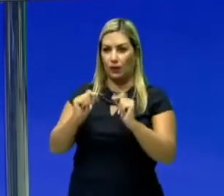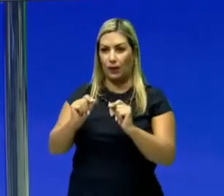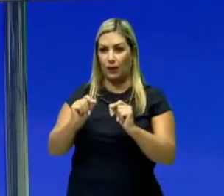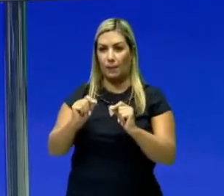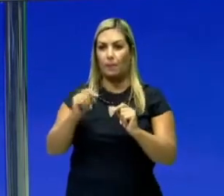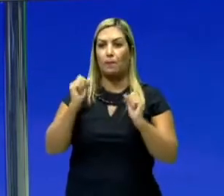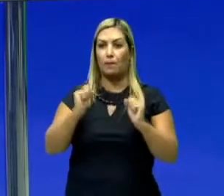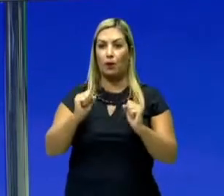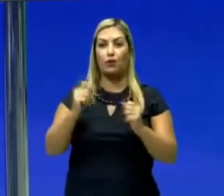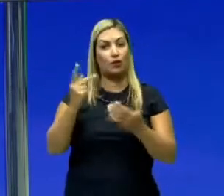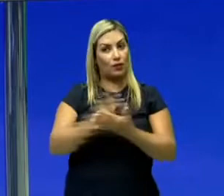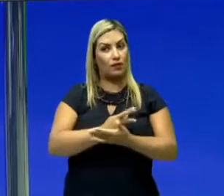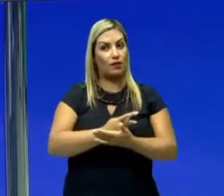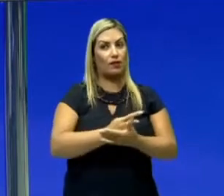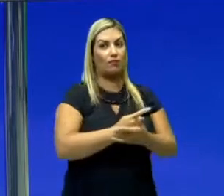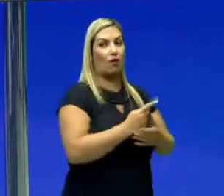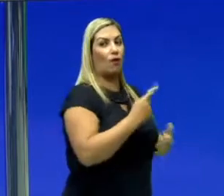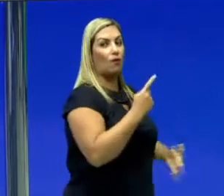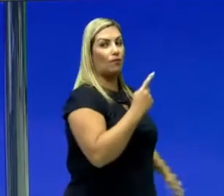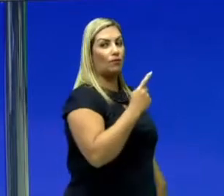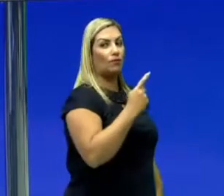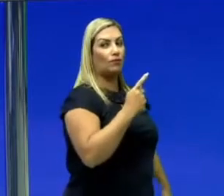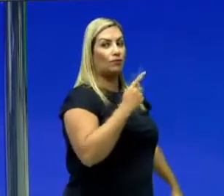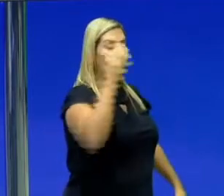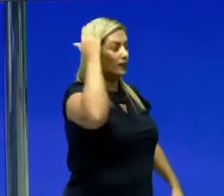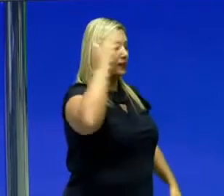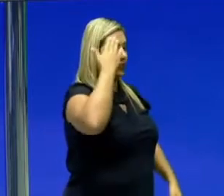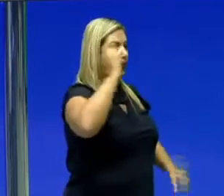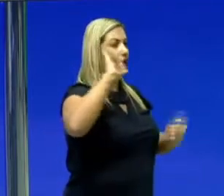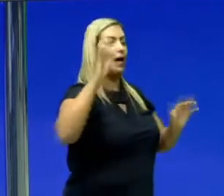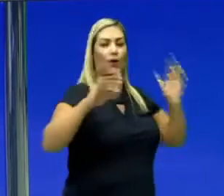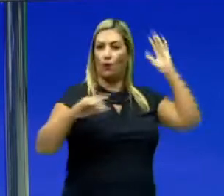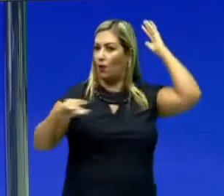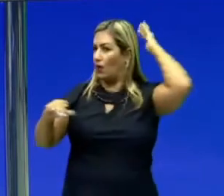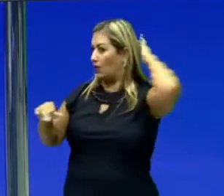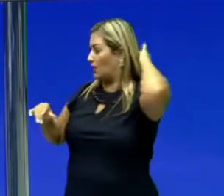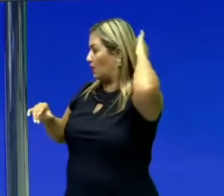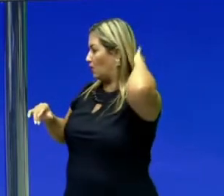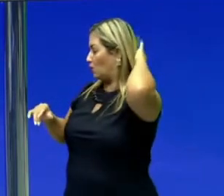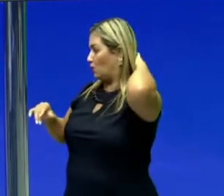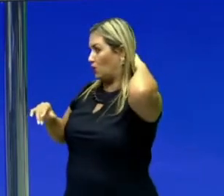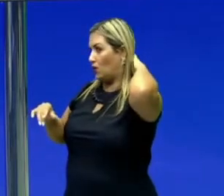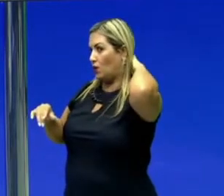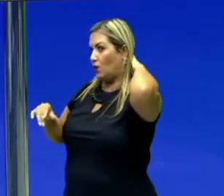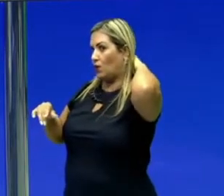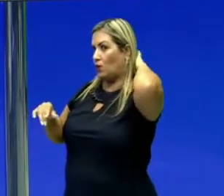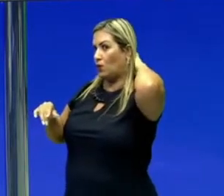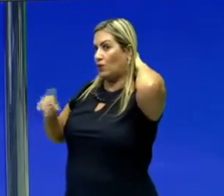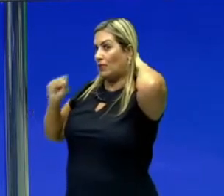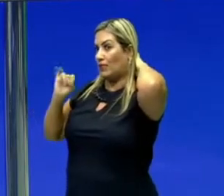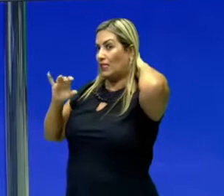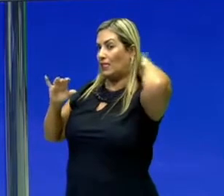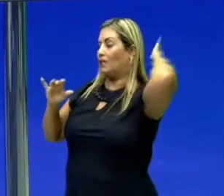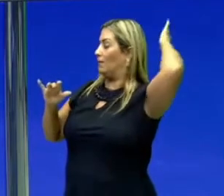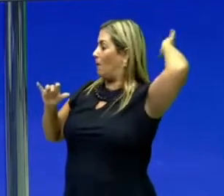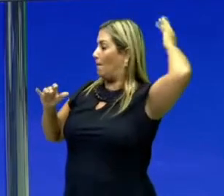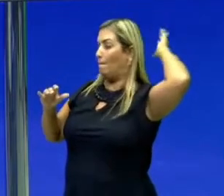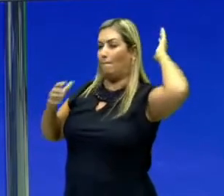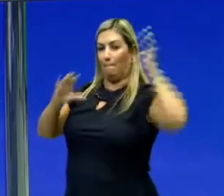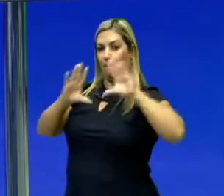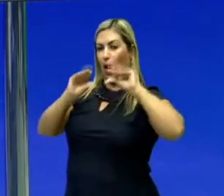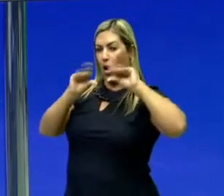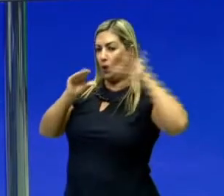Você pode acontecer, vou ficar aqui de lado para você entender melhor. Aqui nessa região, se você não tiver o encosto aqui